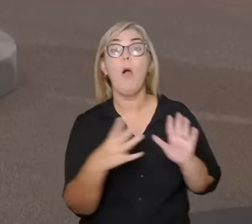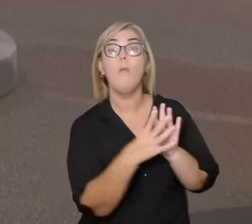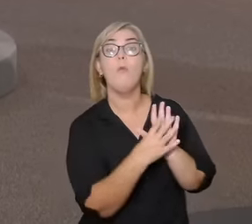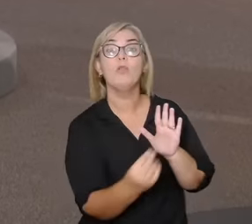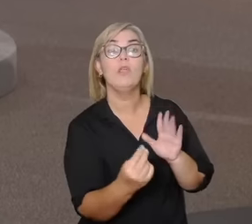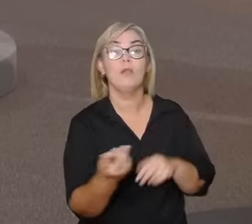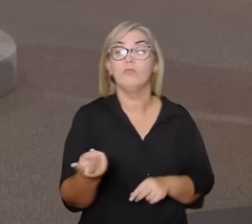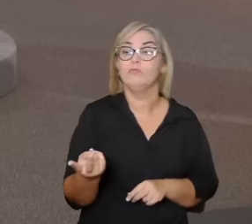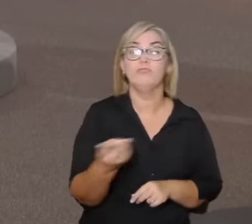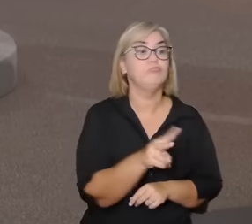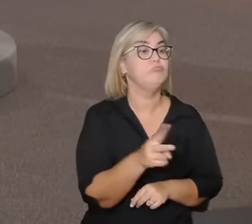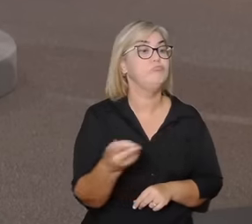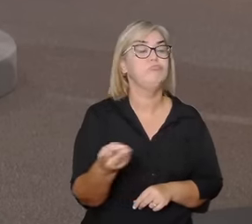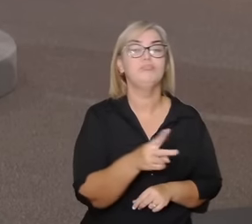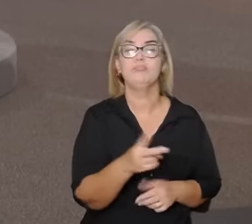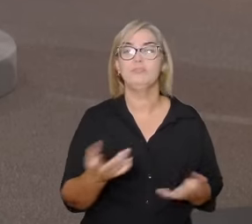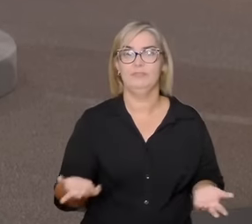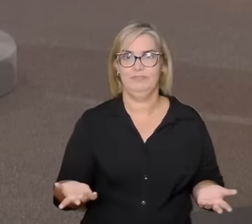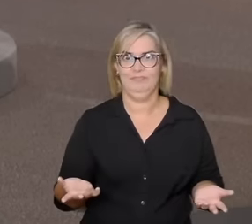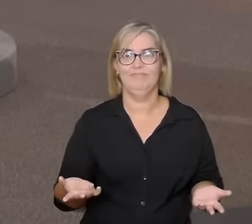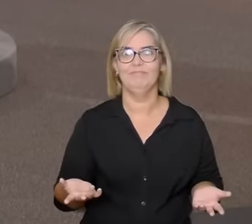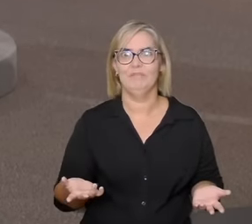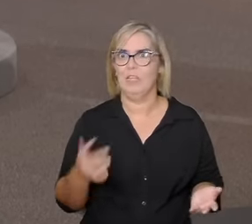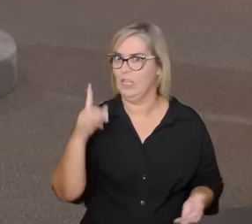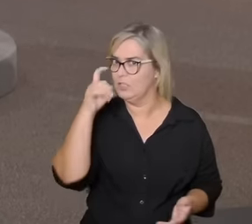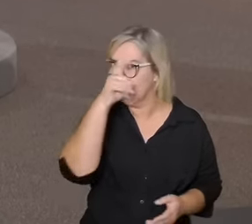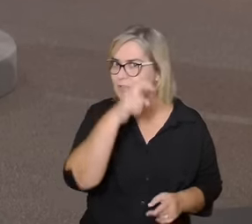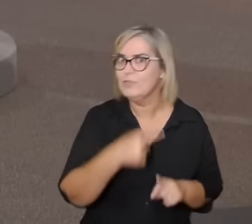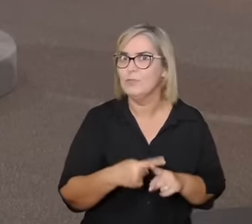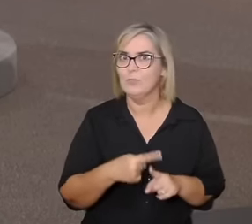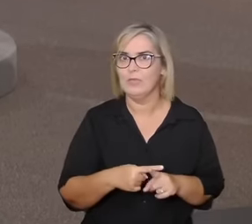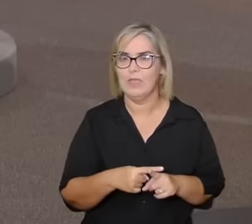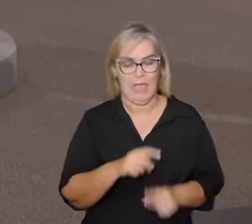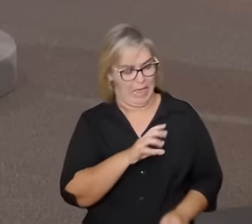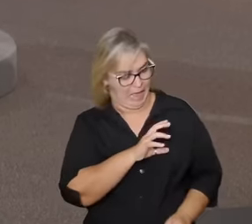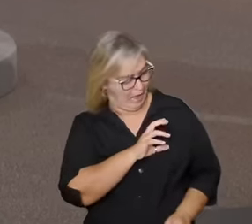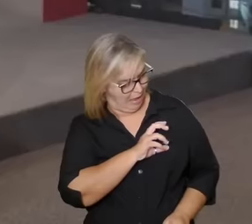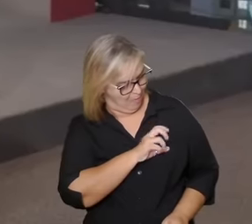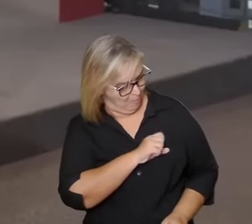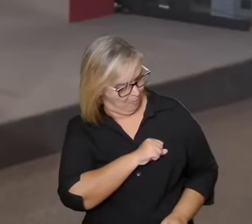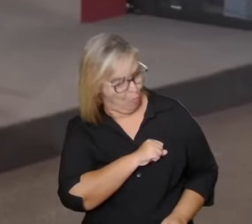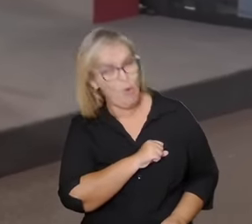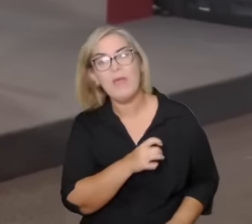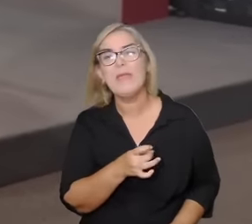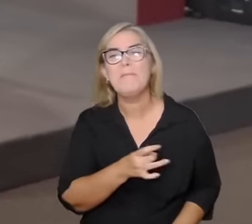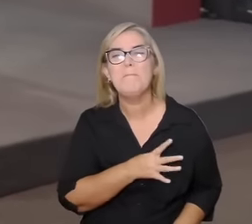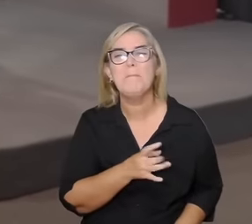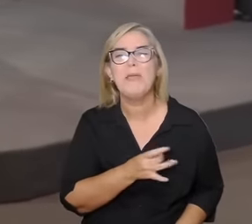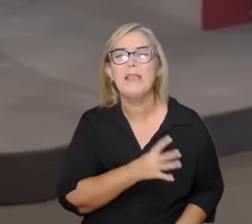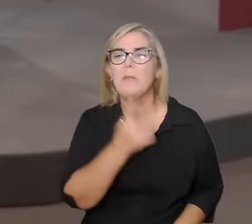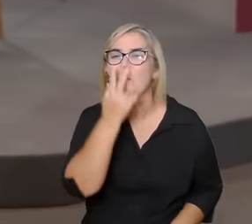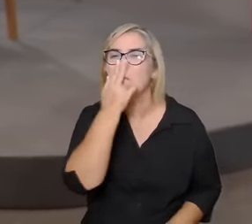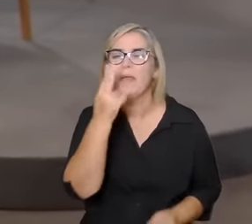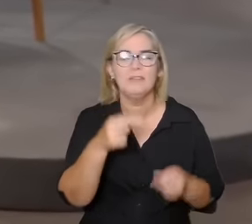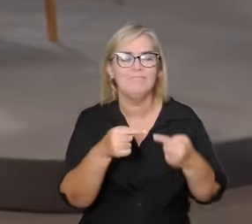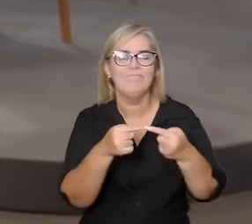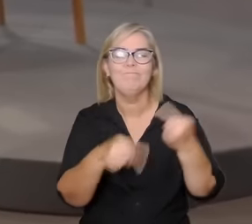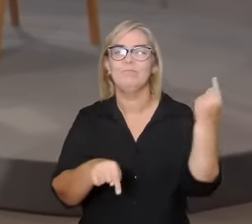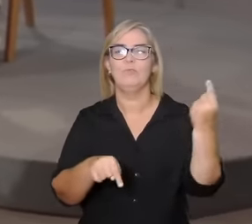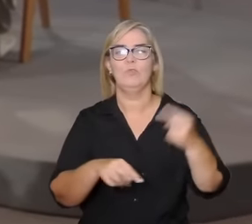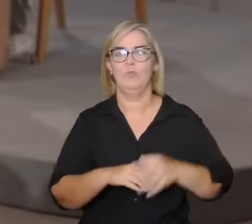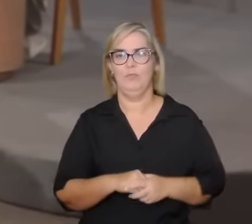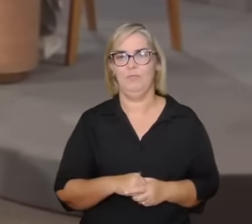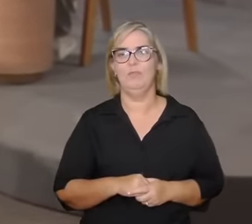facilidade porque o medo não é o afeto que domina o circuito das relações se está dito